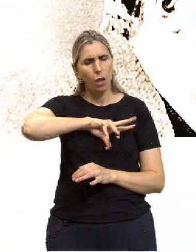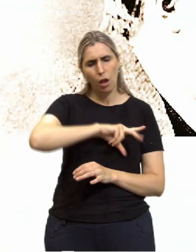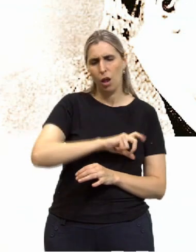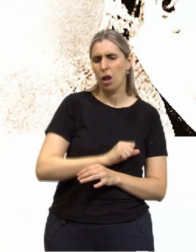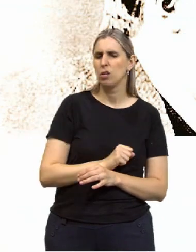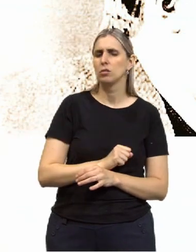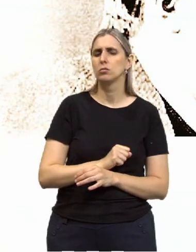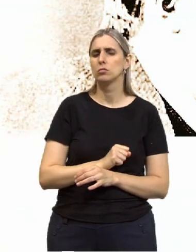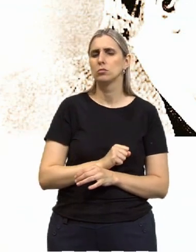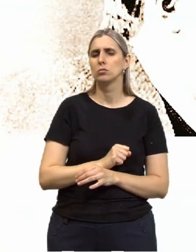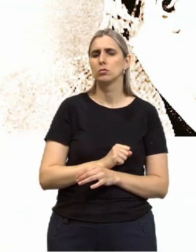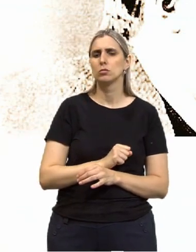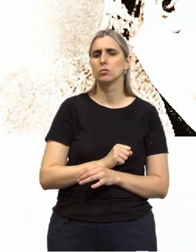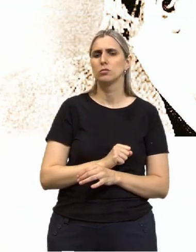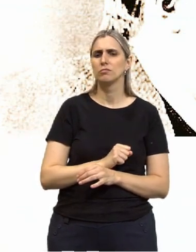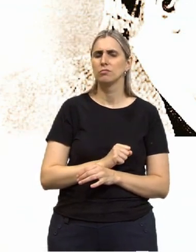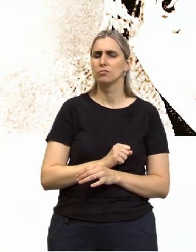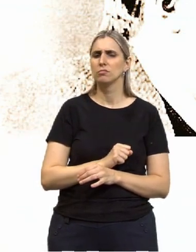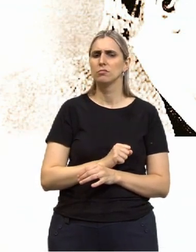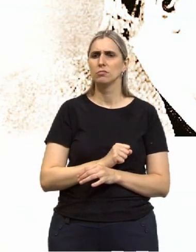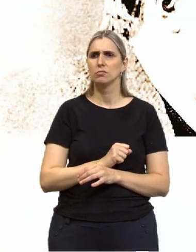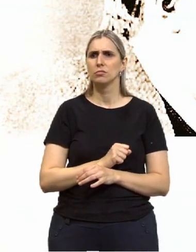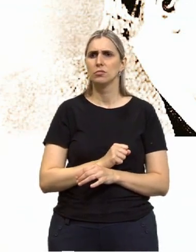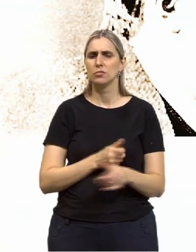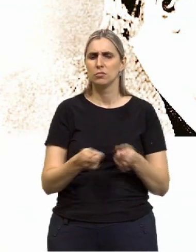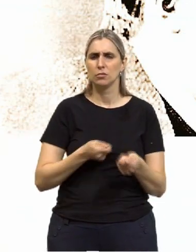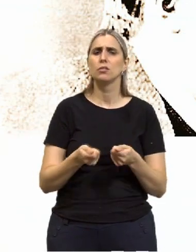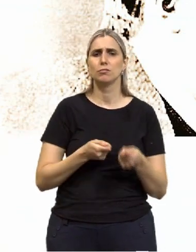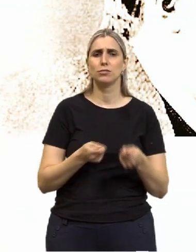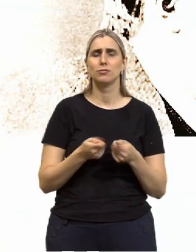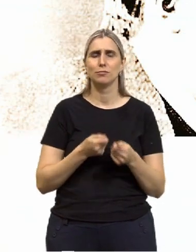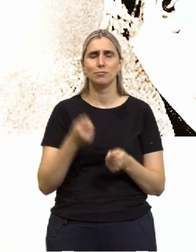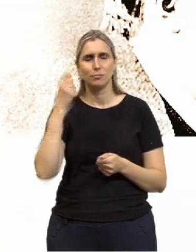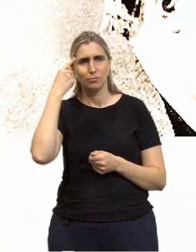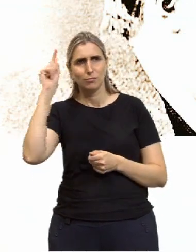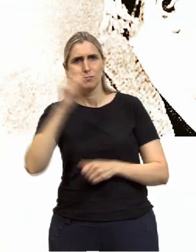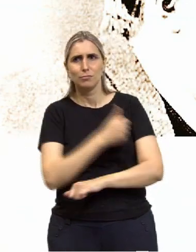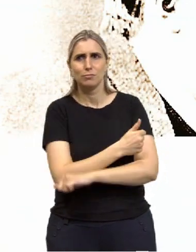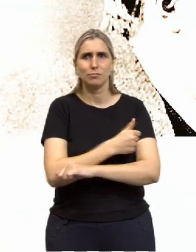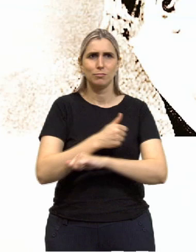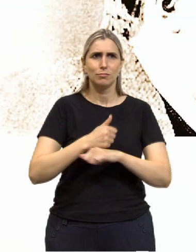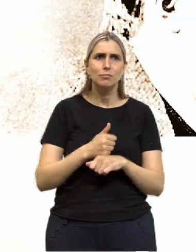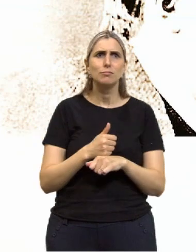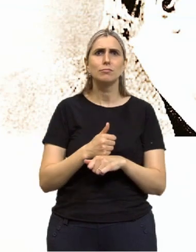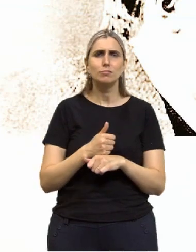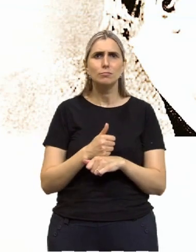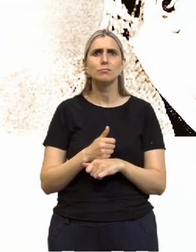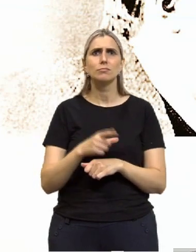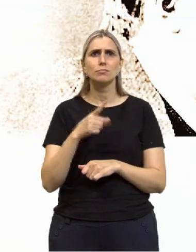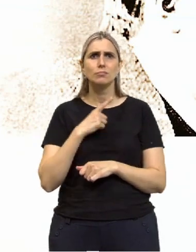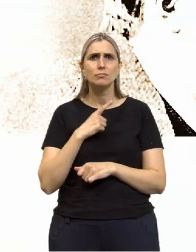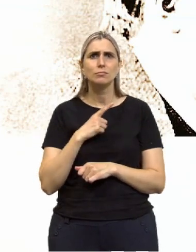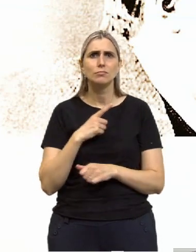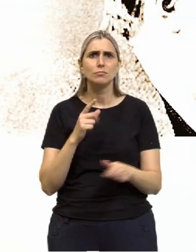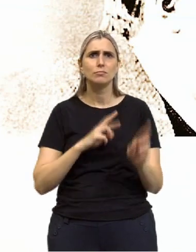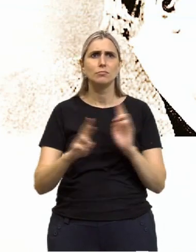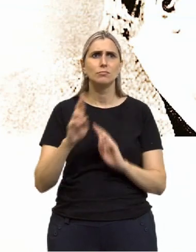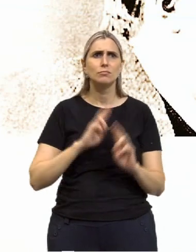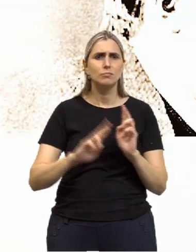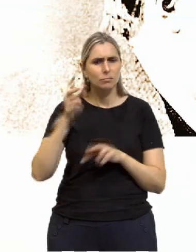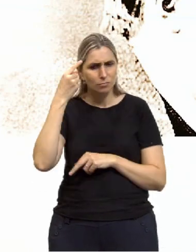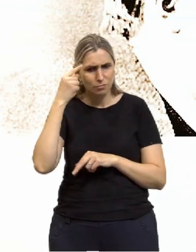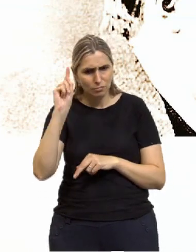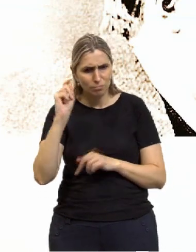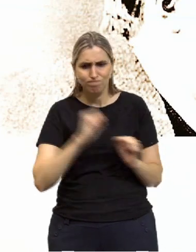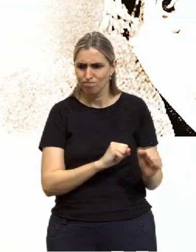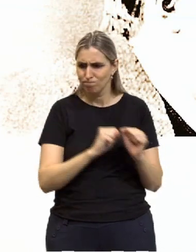domesticadas, então temos aqui a ver com a ideia de moral para Nietzsche, tem muito a ver com essa ideia de